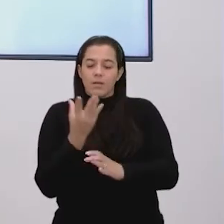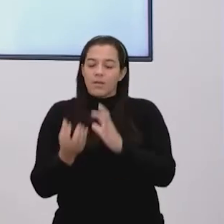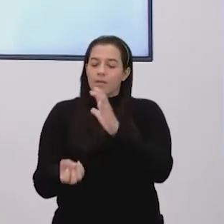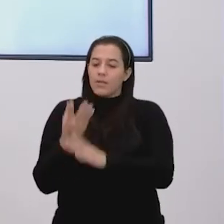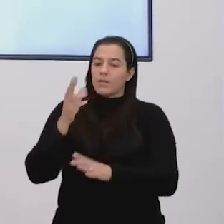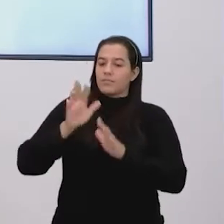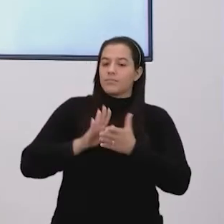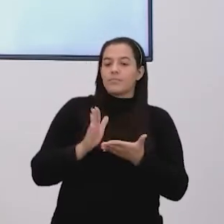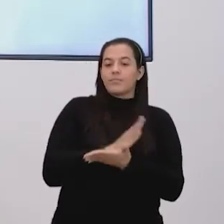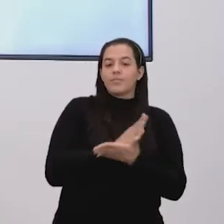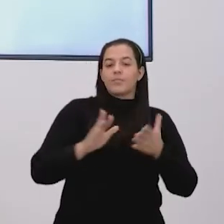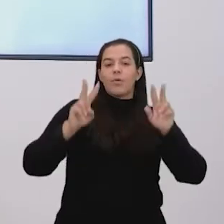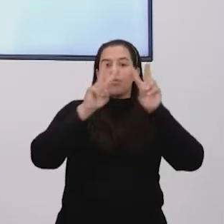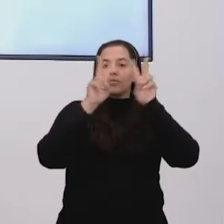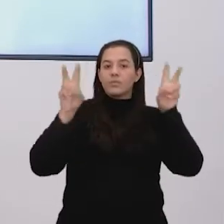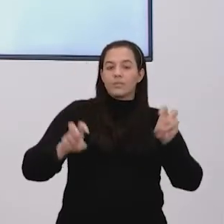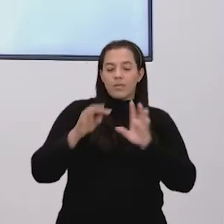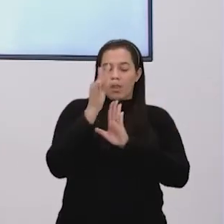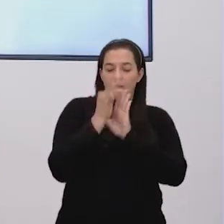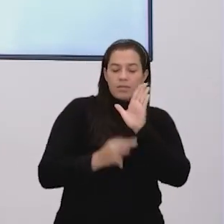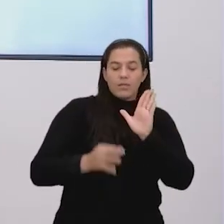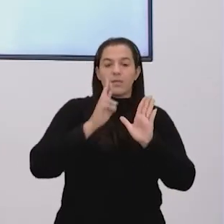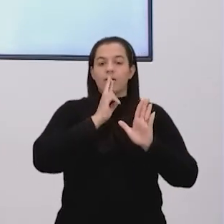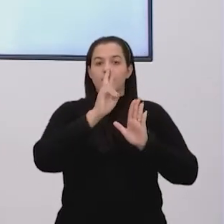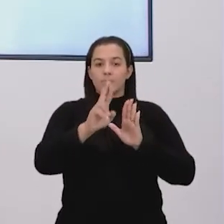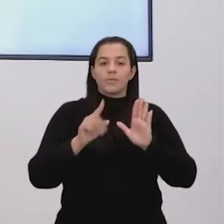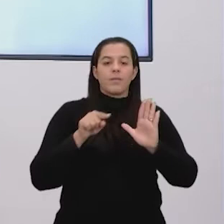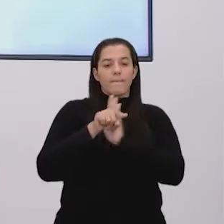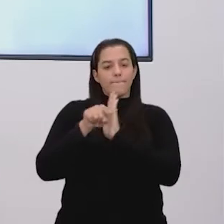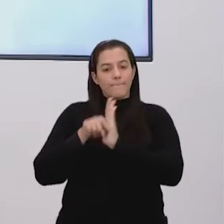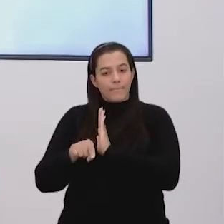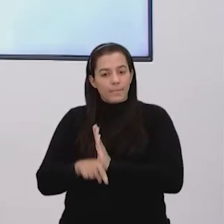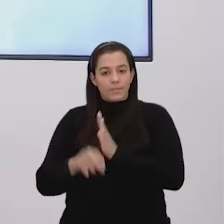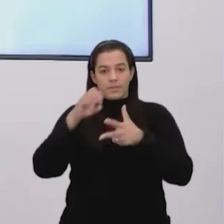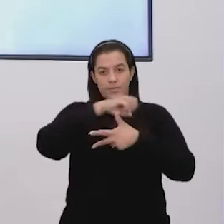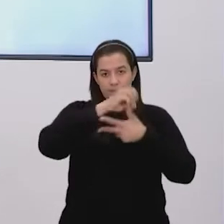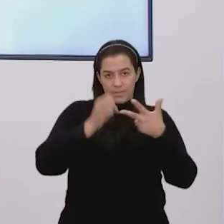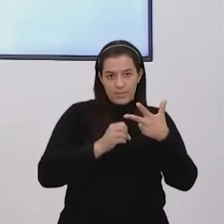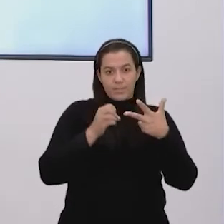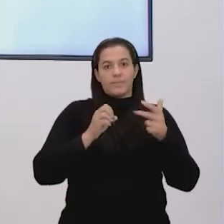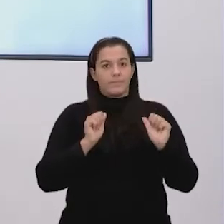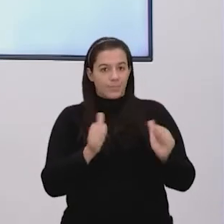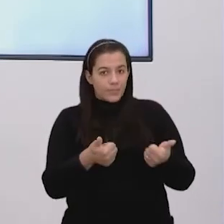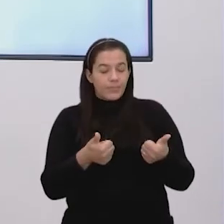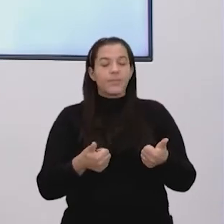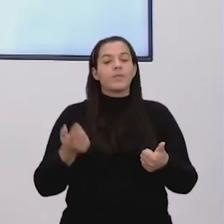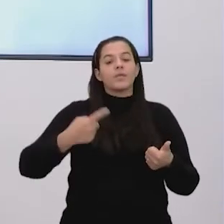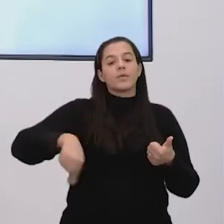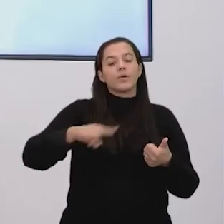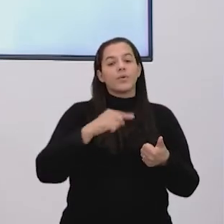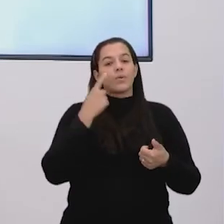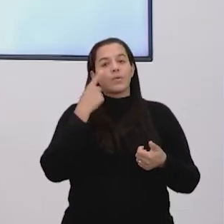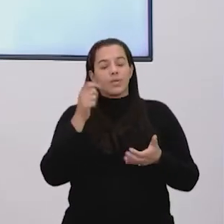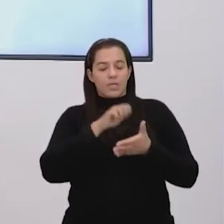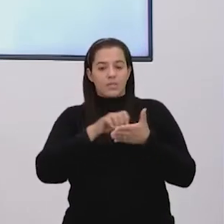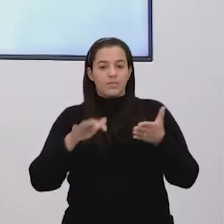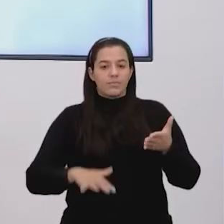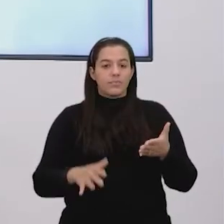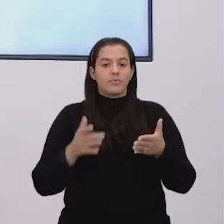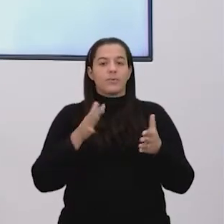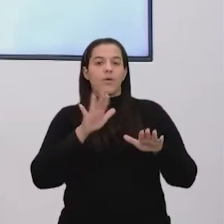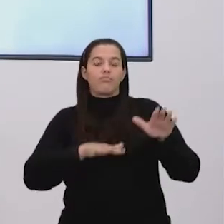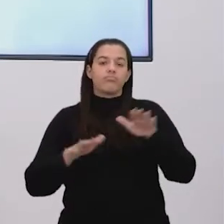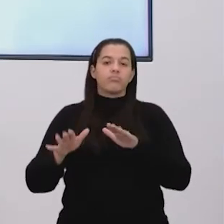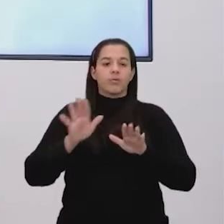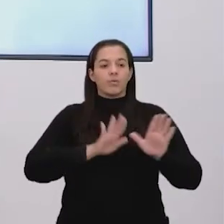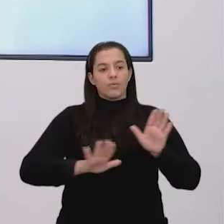textos e ter condições, inclusive, de responder questões de Enem, tá? As tarefas dessa atividade, eu tomei